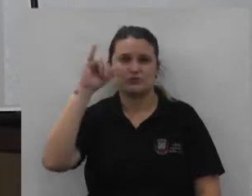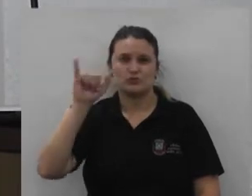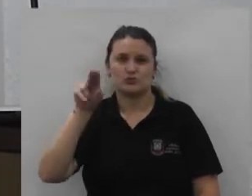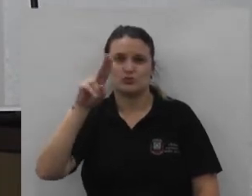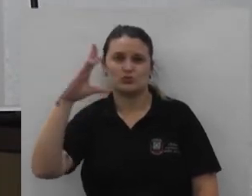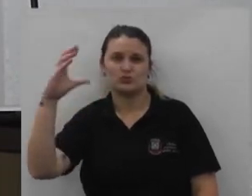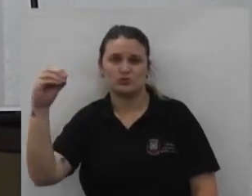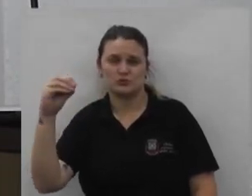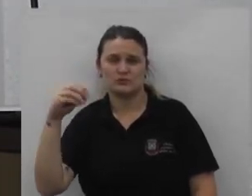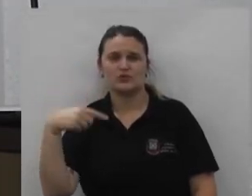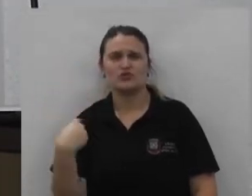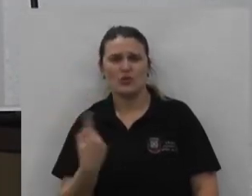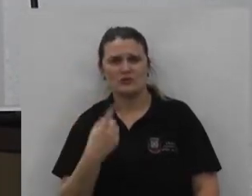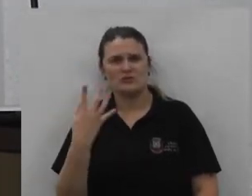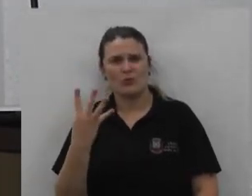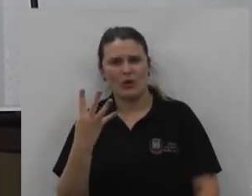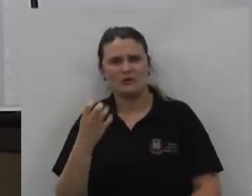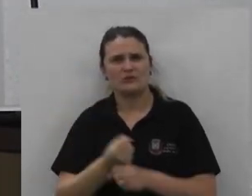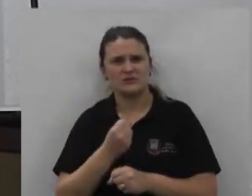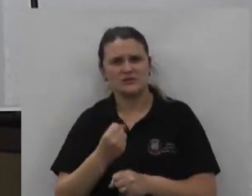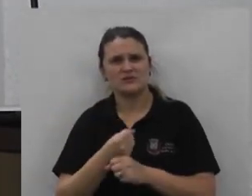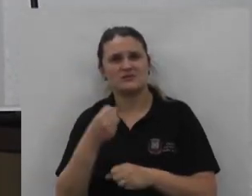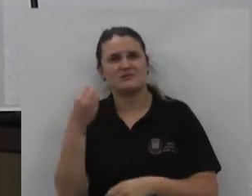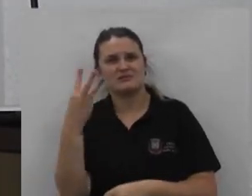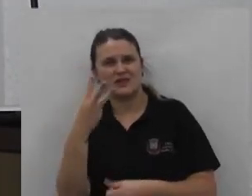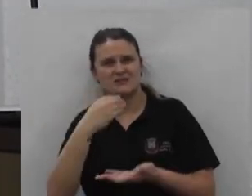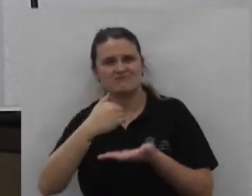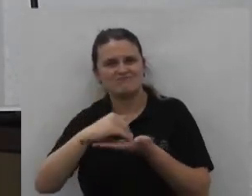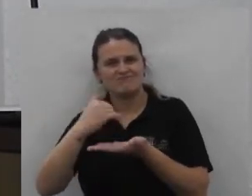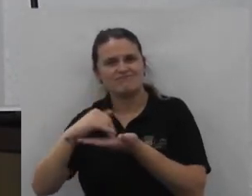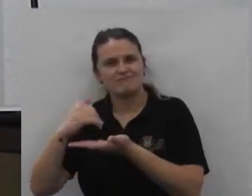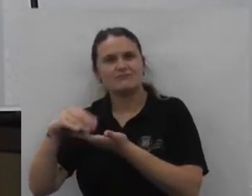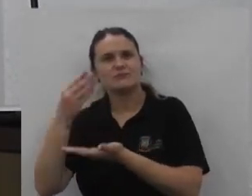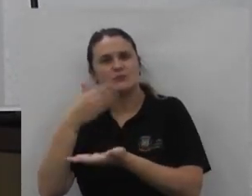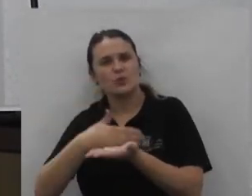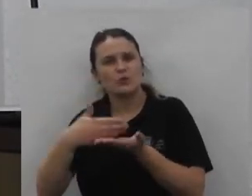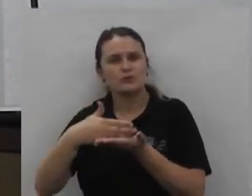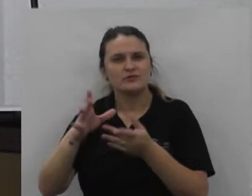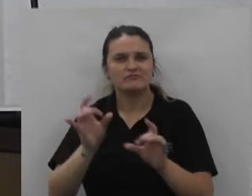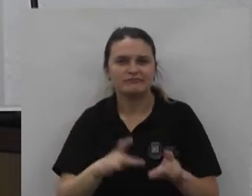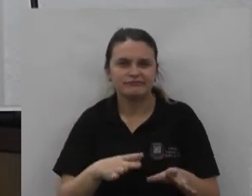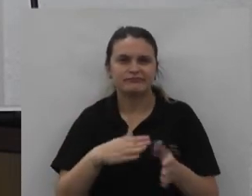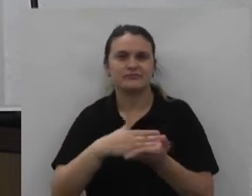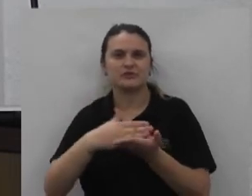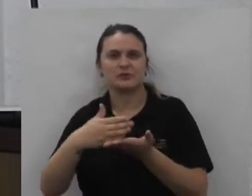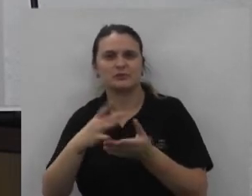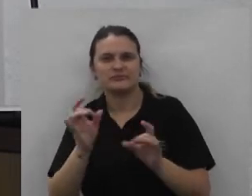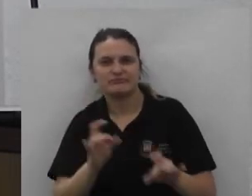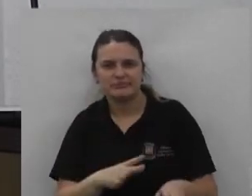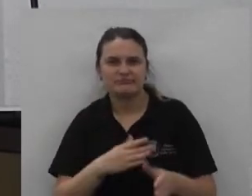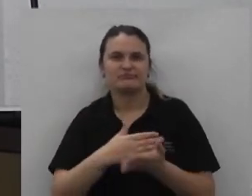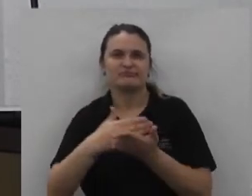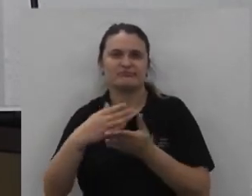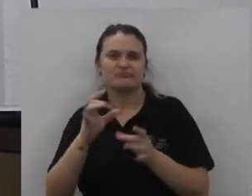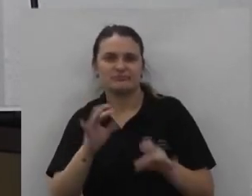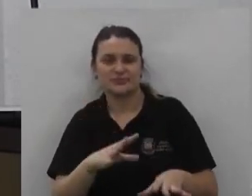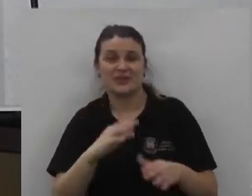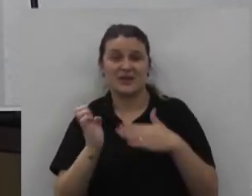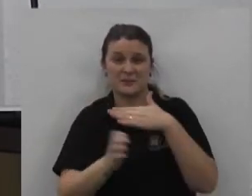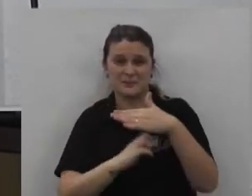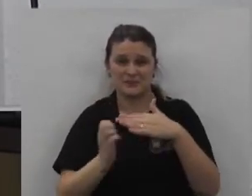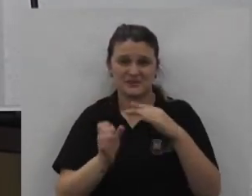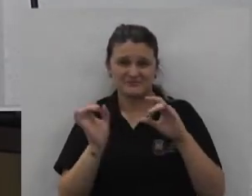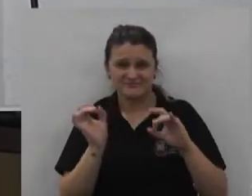nós passamos quatro anos com três licitações que a começou abandonou começou abandonou e também pessoal como a empresa